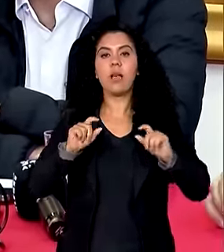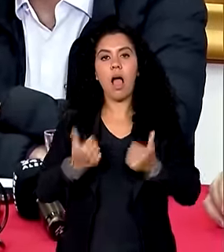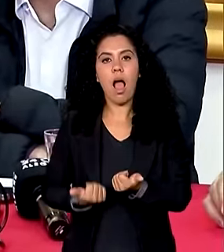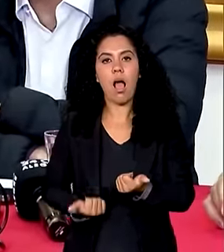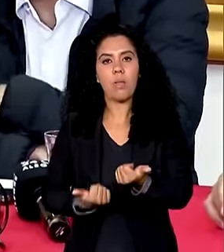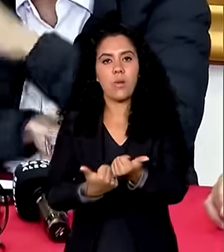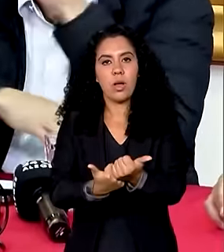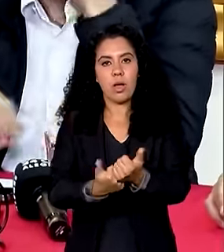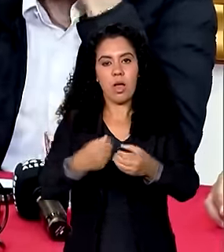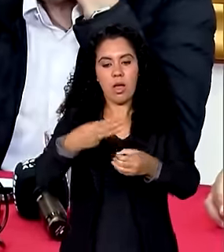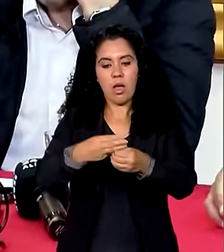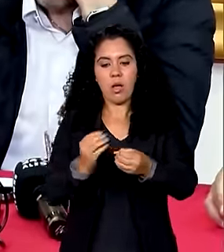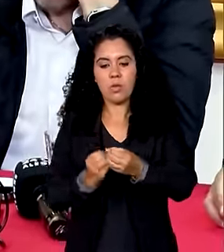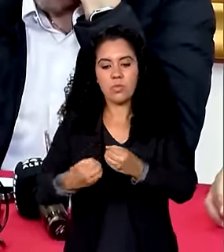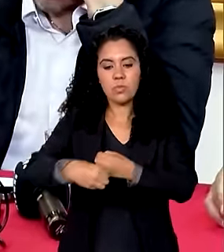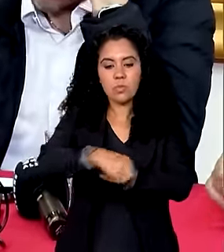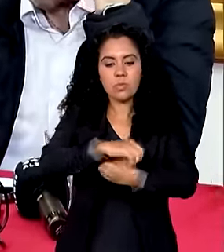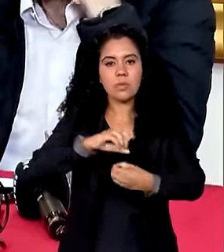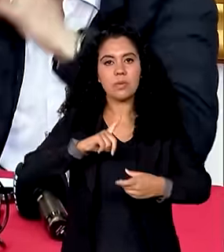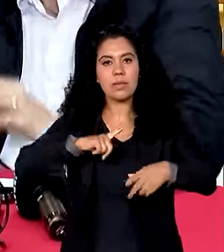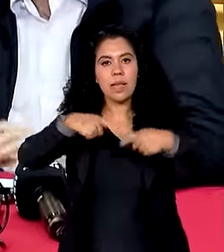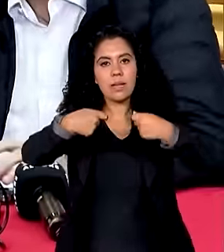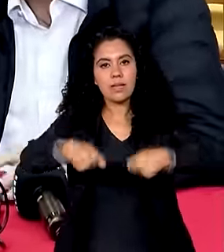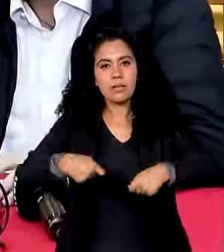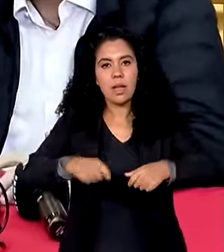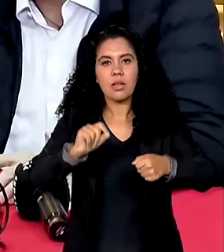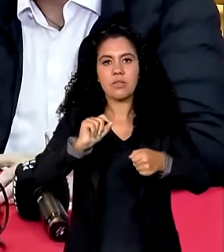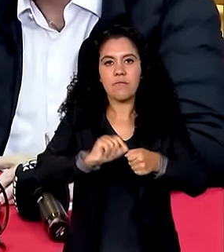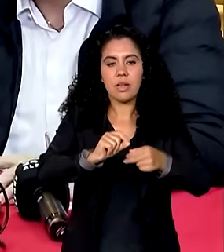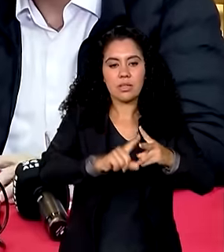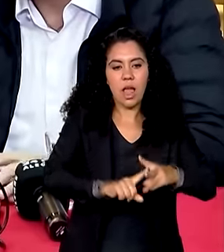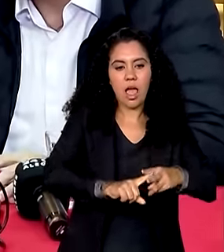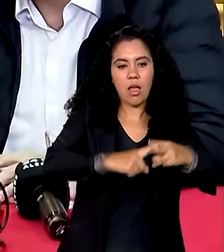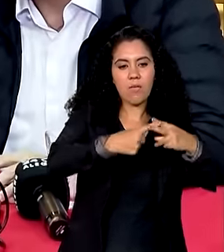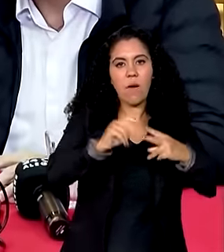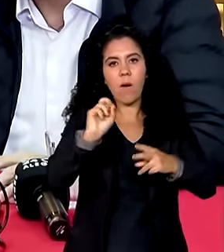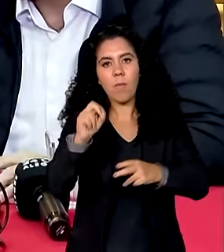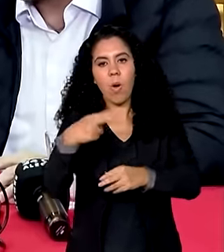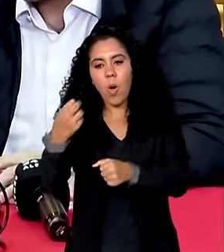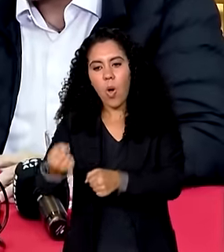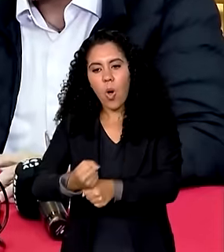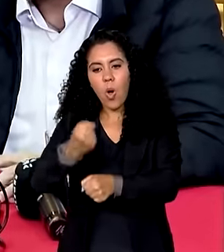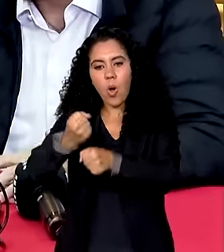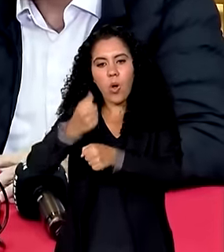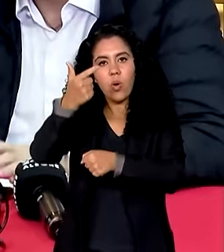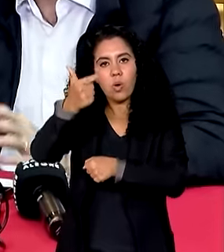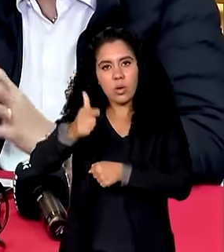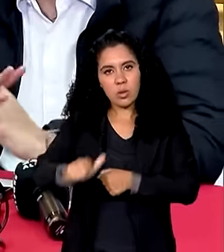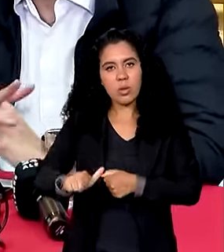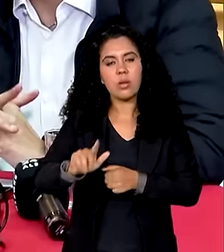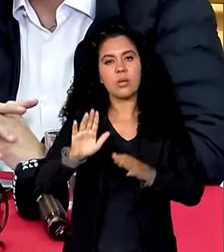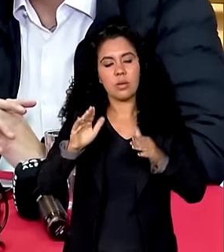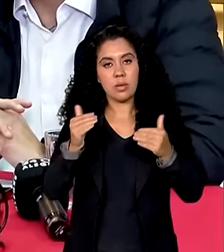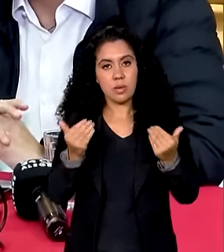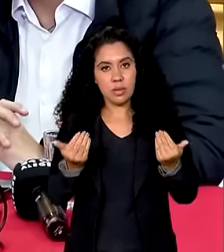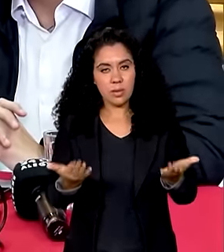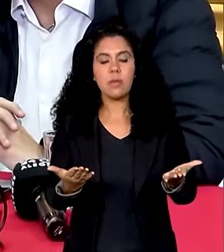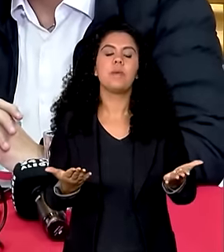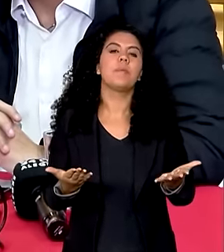planos de recuperação ou reconstrução então essa é a nossa rotina em desastres anteriores